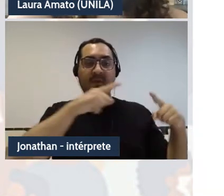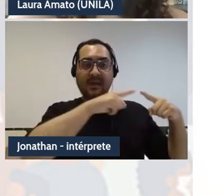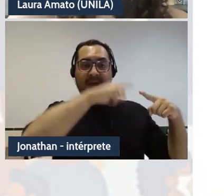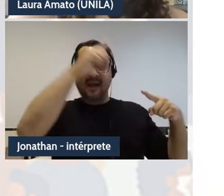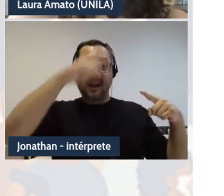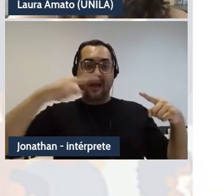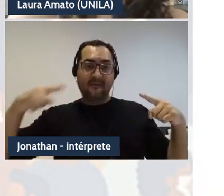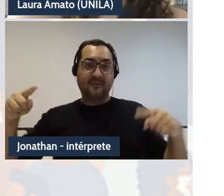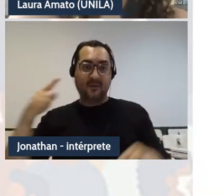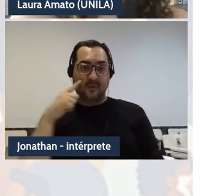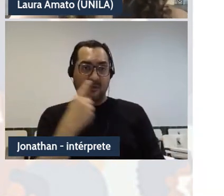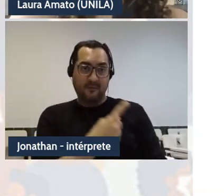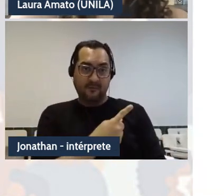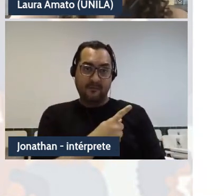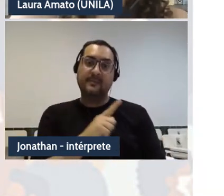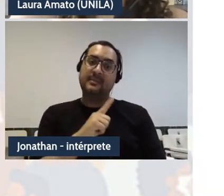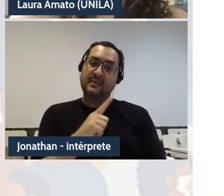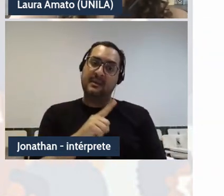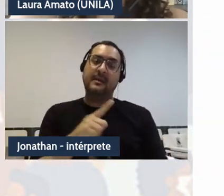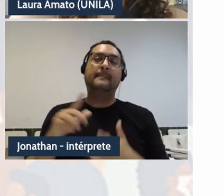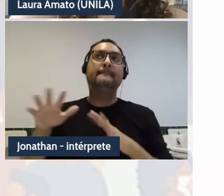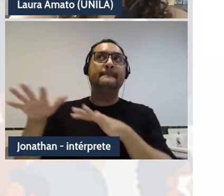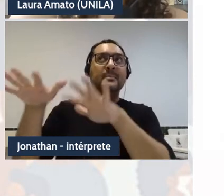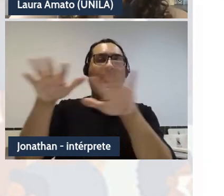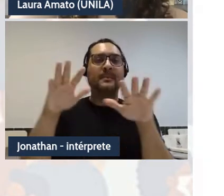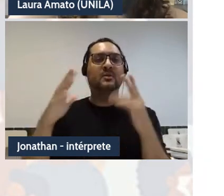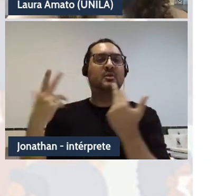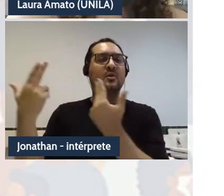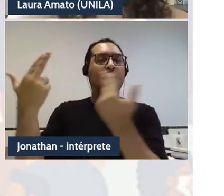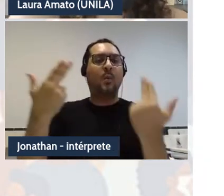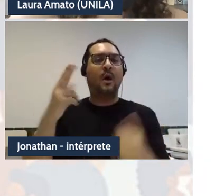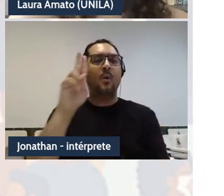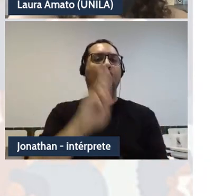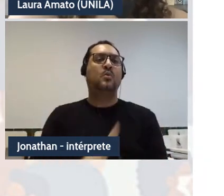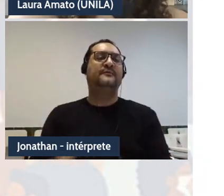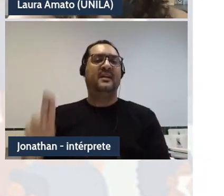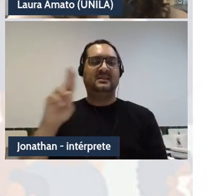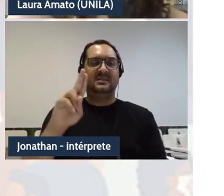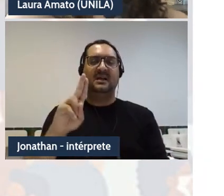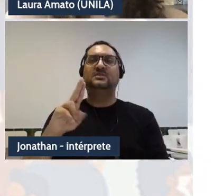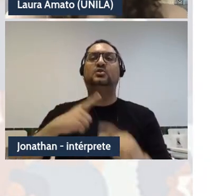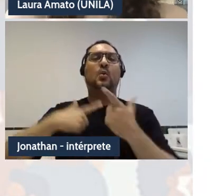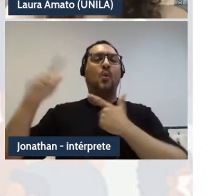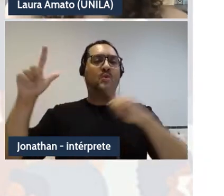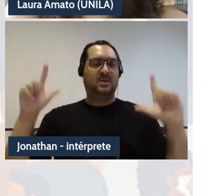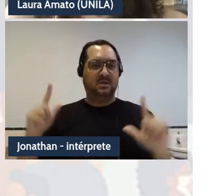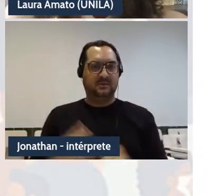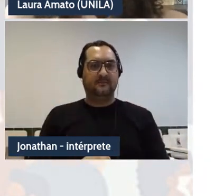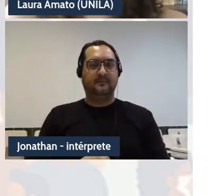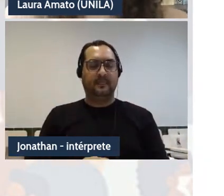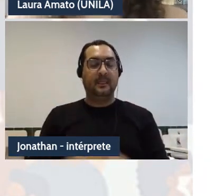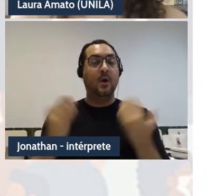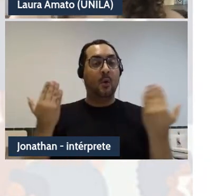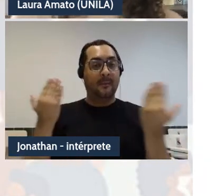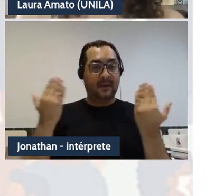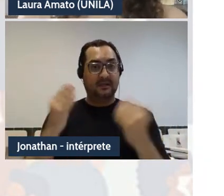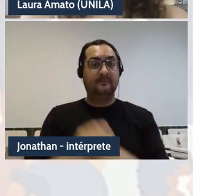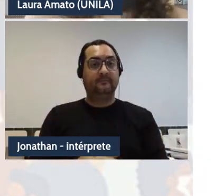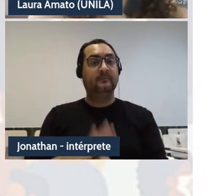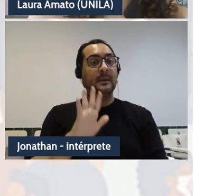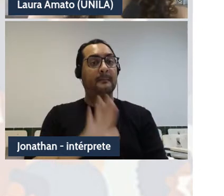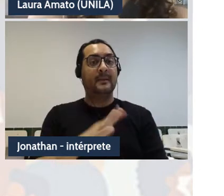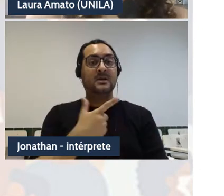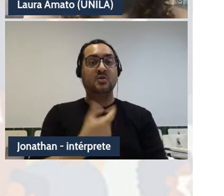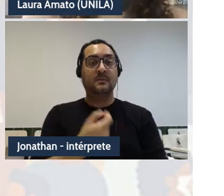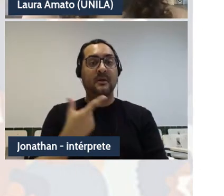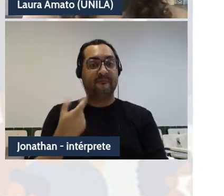é muito diferente da média de outras instituições. Cabe destacar que durante o ano de 2020, atividades foram